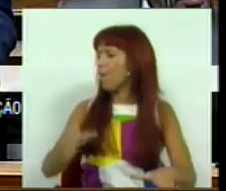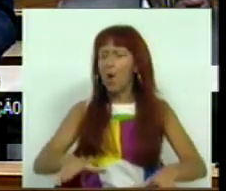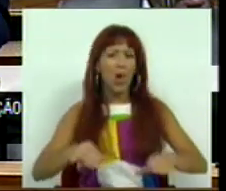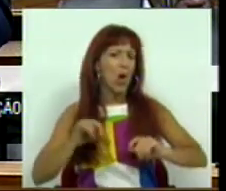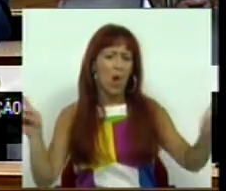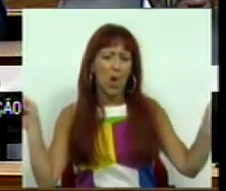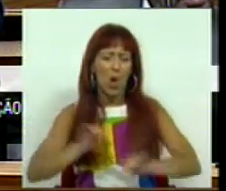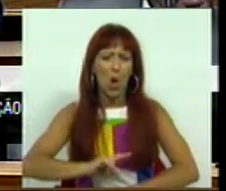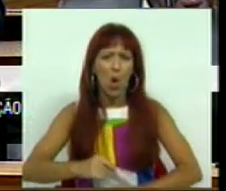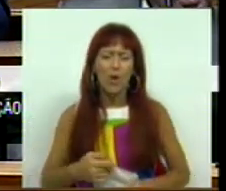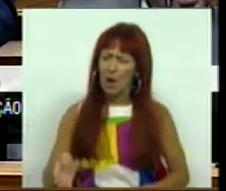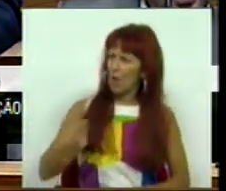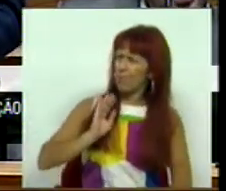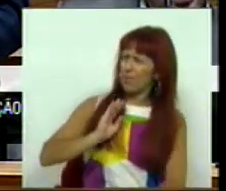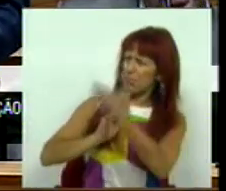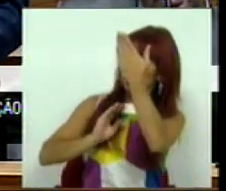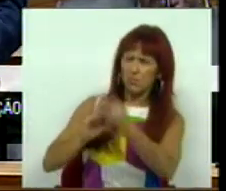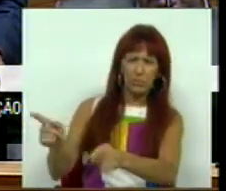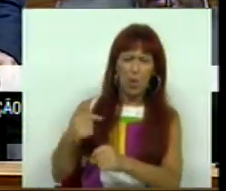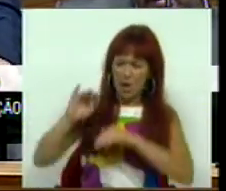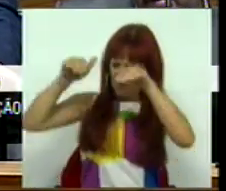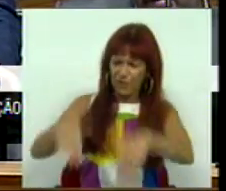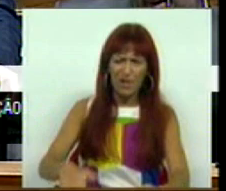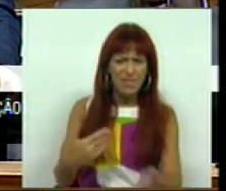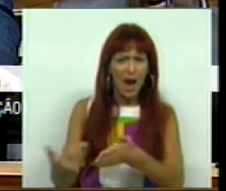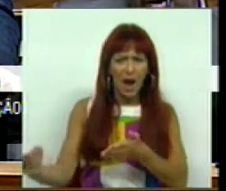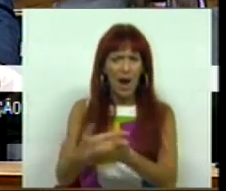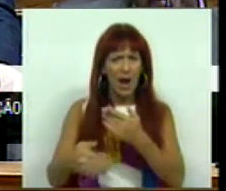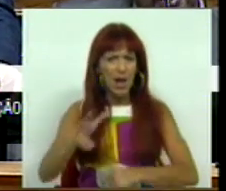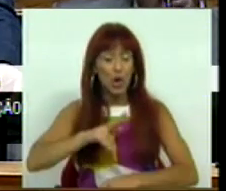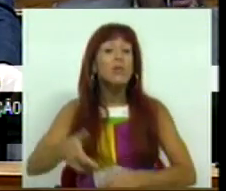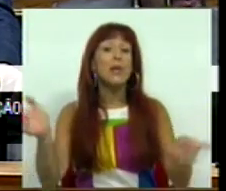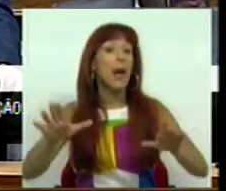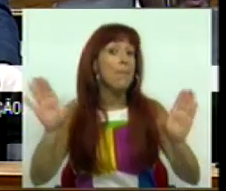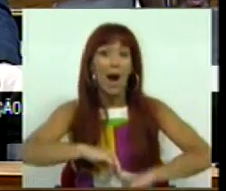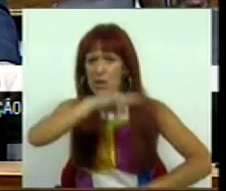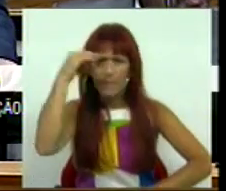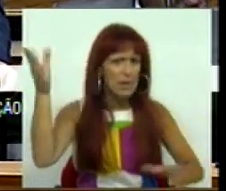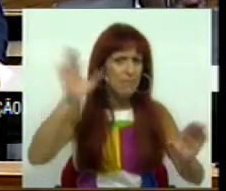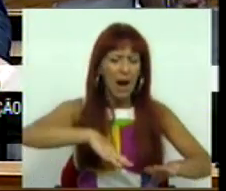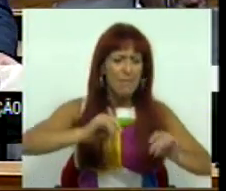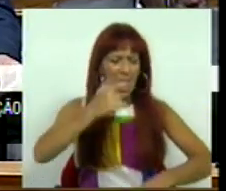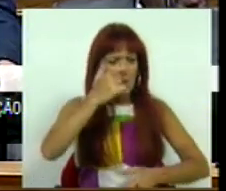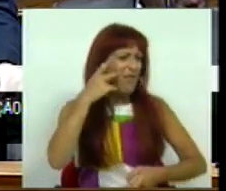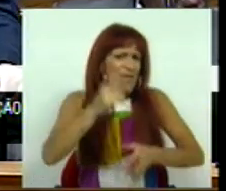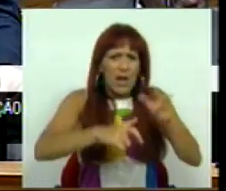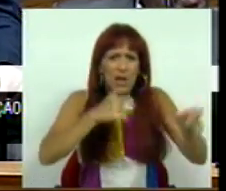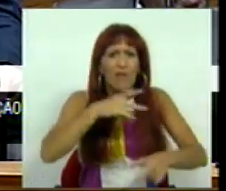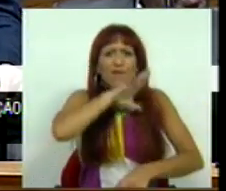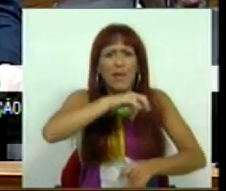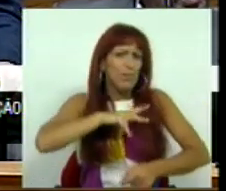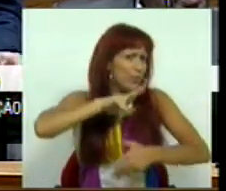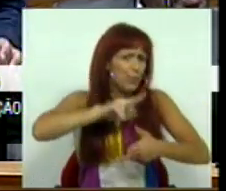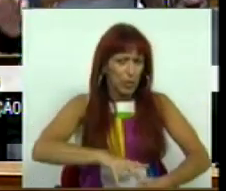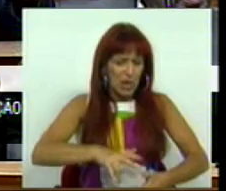aceitamos esta inevitabilidade que traz recessão à economia portuguesa e traz mais dificuldades às vidas das famílias